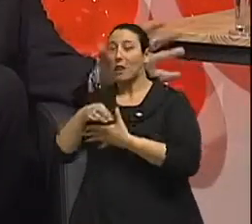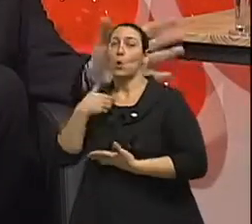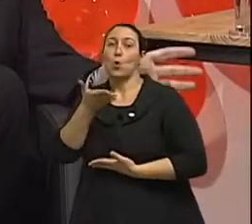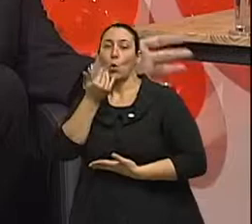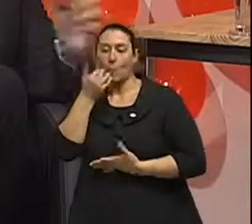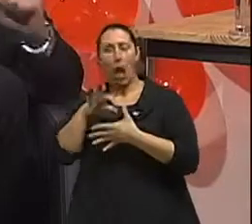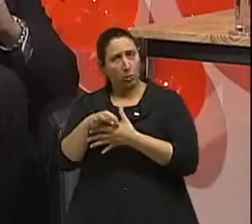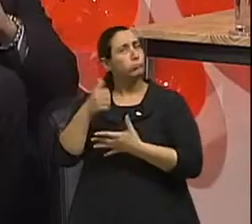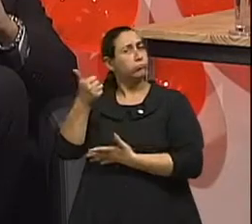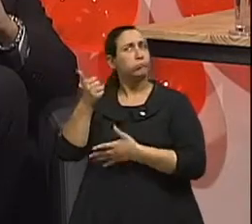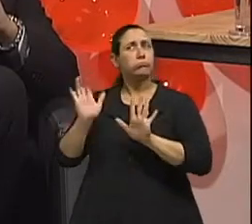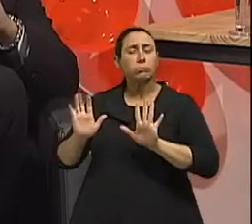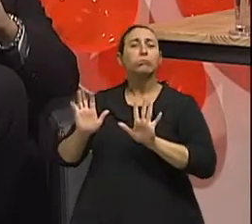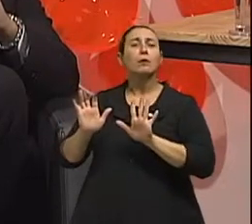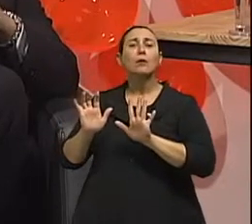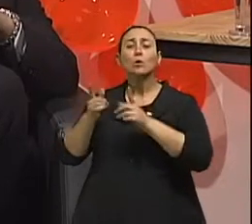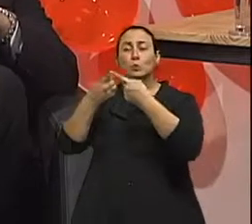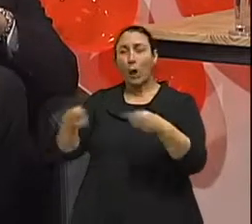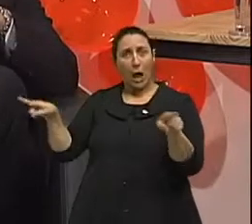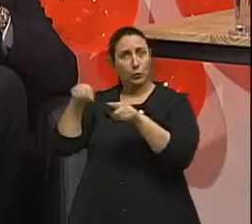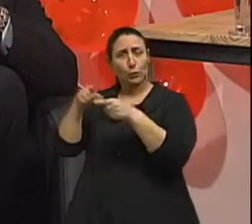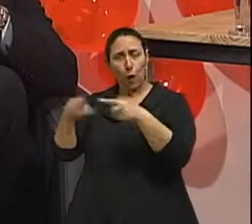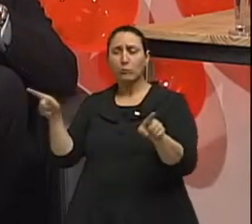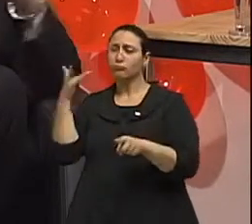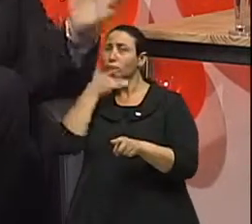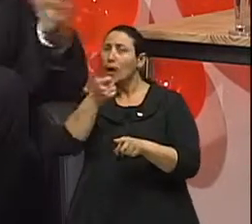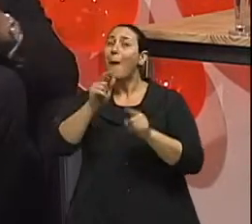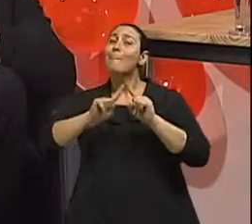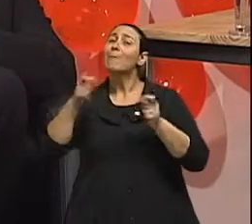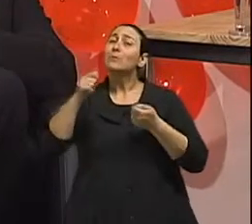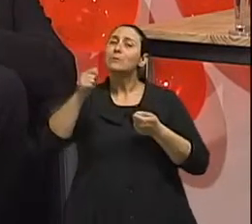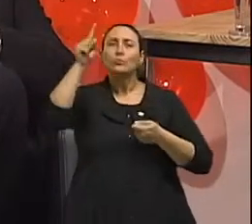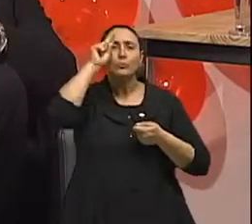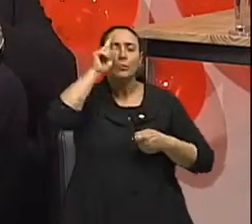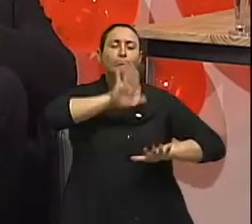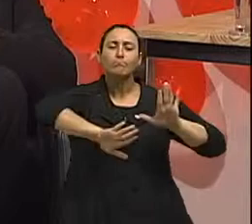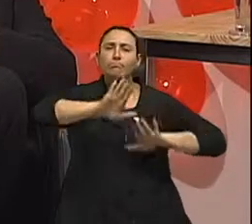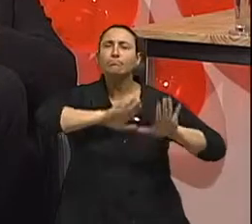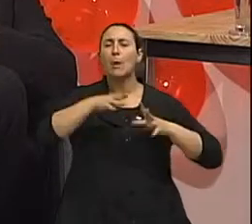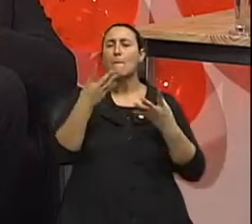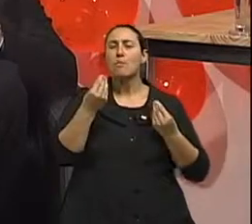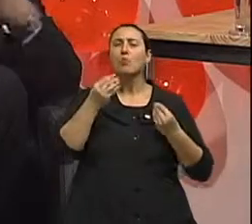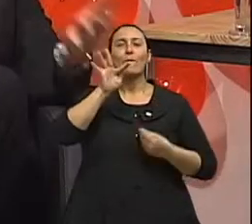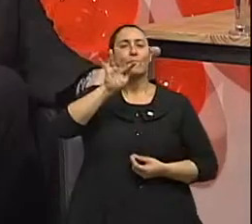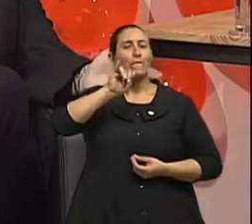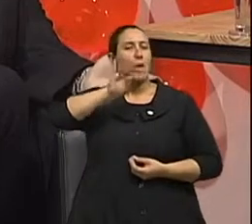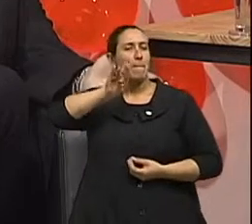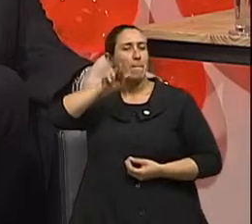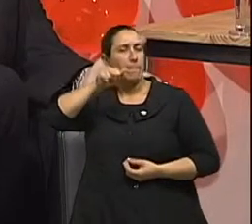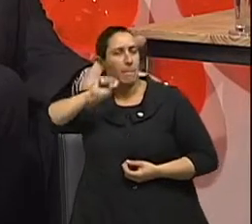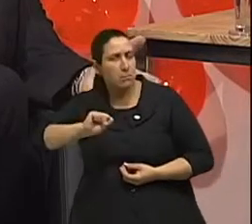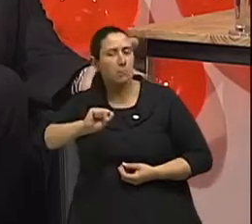é... ele é bem-vindo. Mas a pessoa tem que ter uma dieta de rotina com muita fibra, muitas verduras e verduras de boa